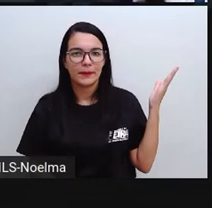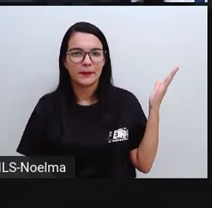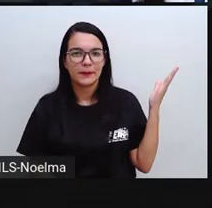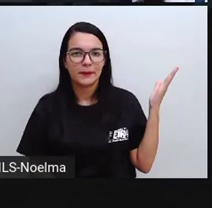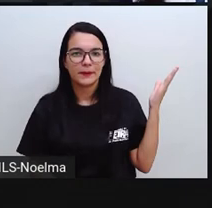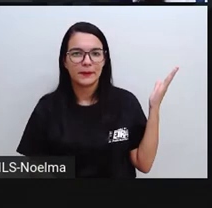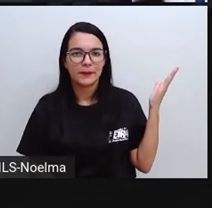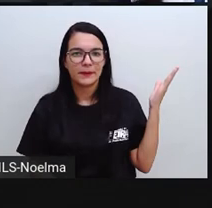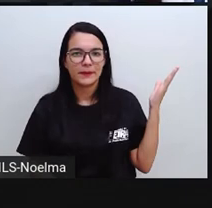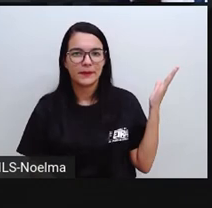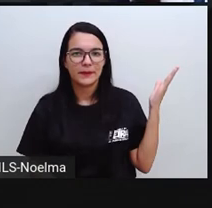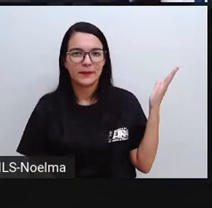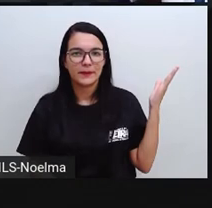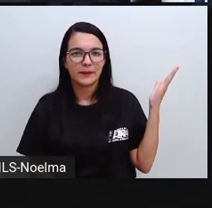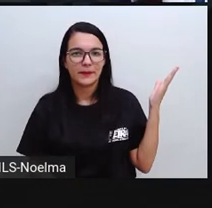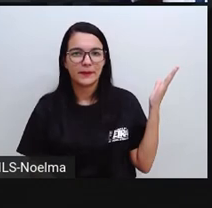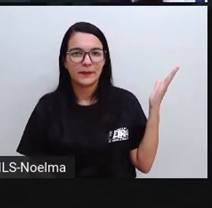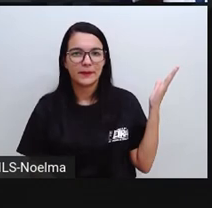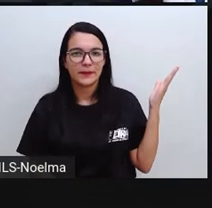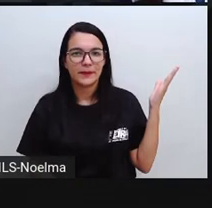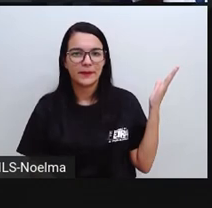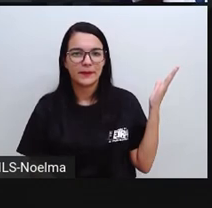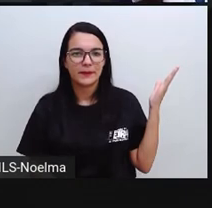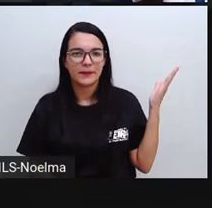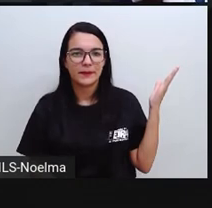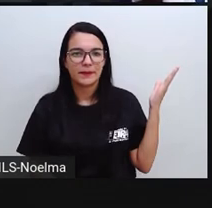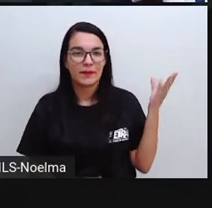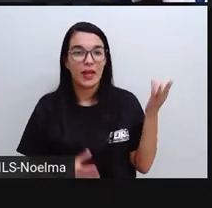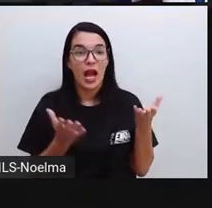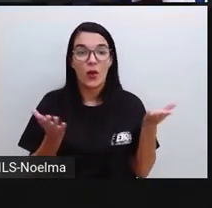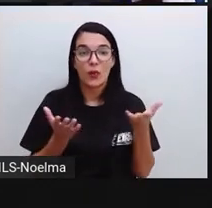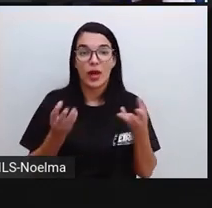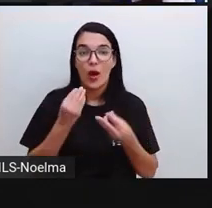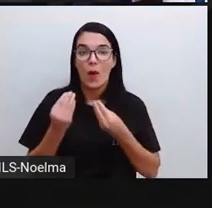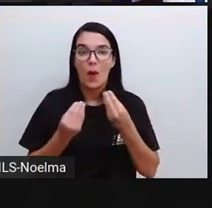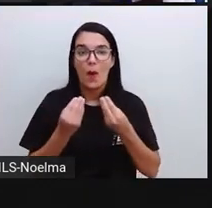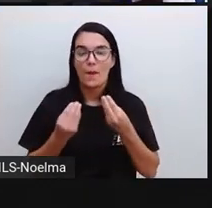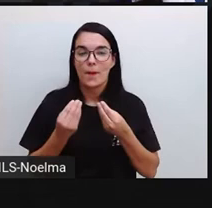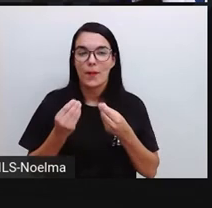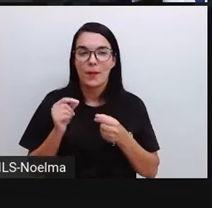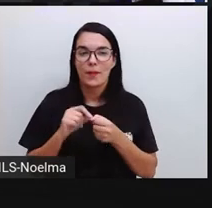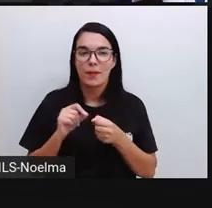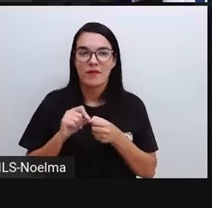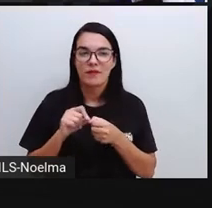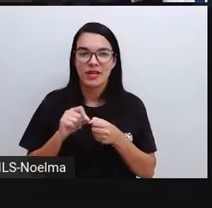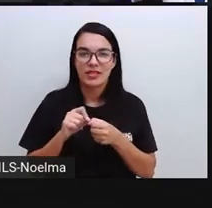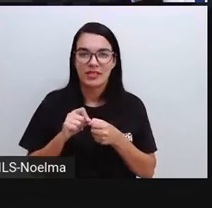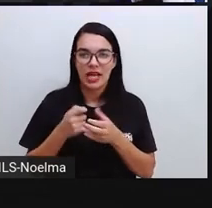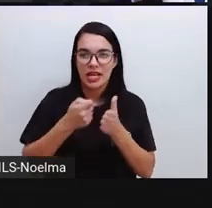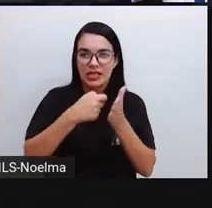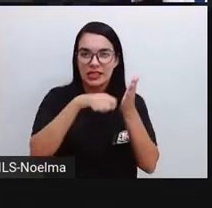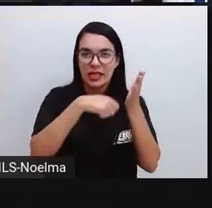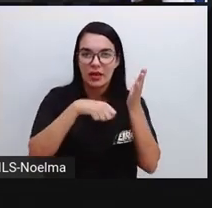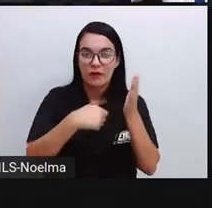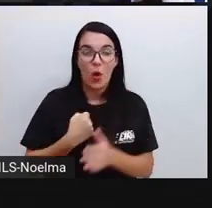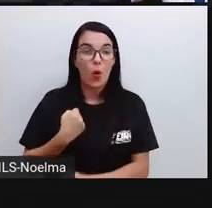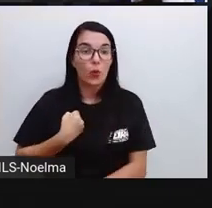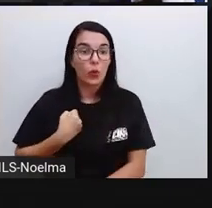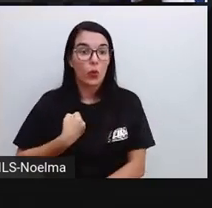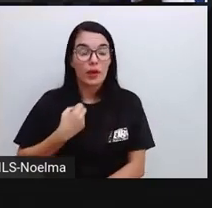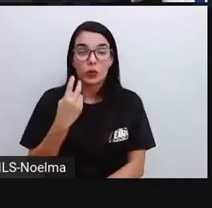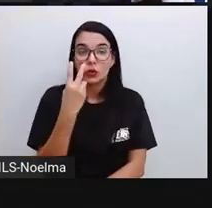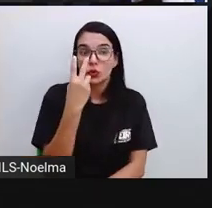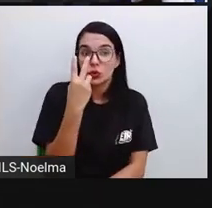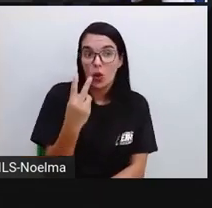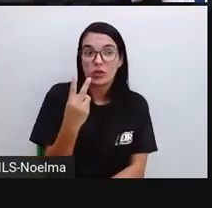Pronto. Vamos lá. Como é que a gente pode escrever um número que tenha dois